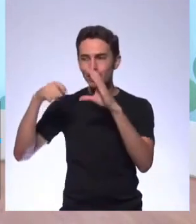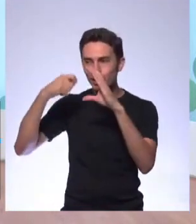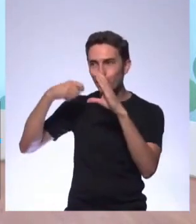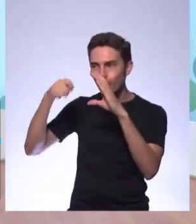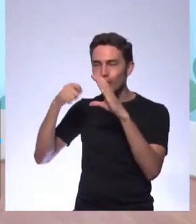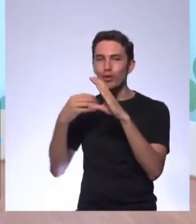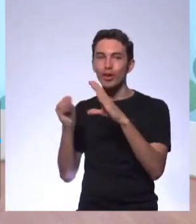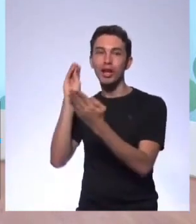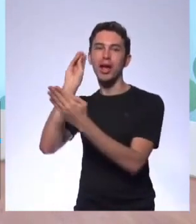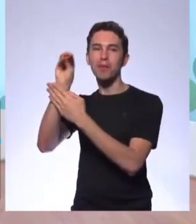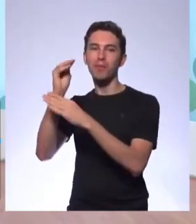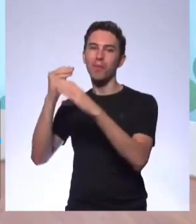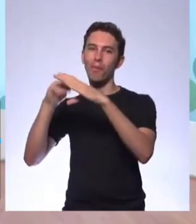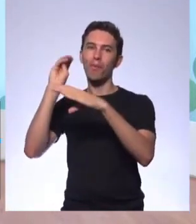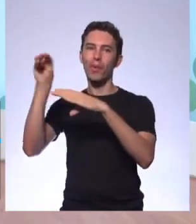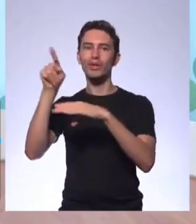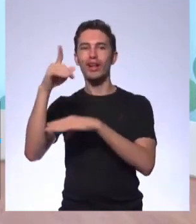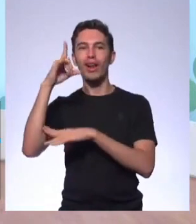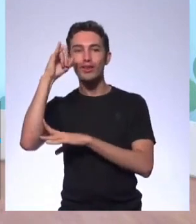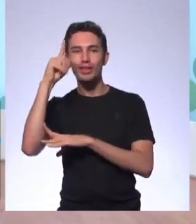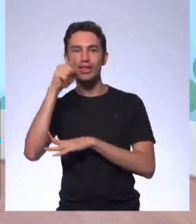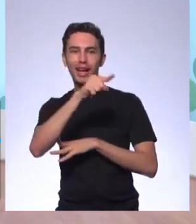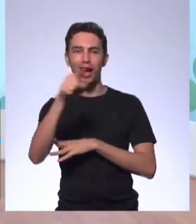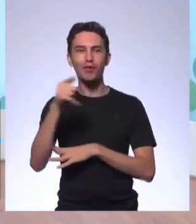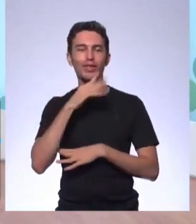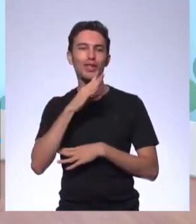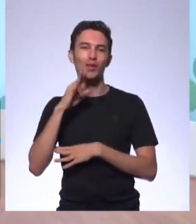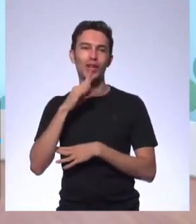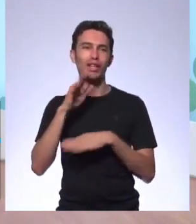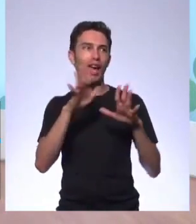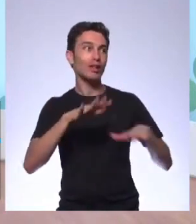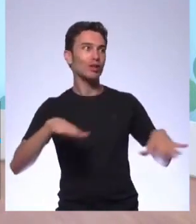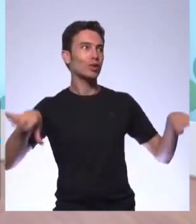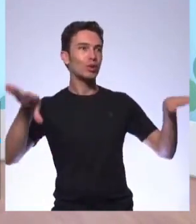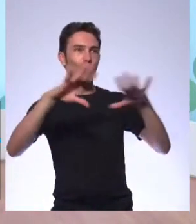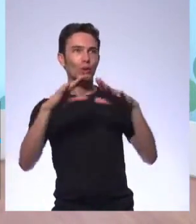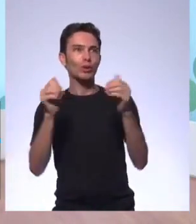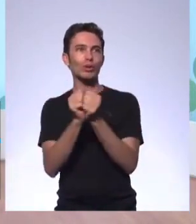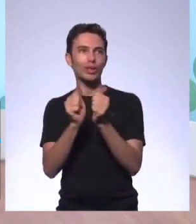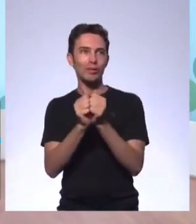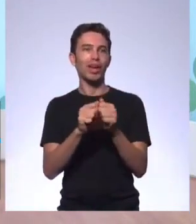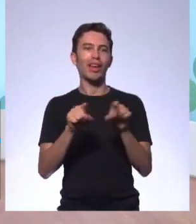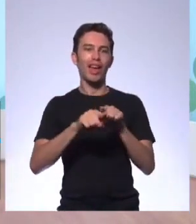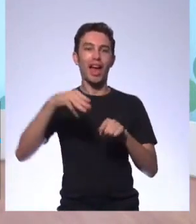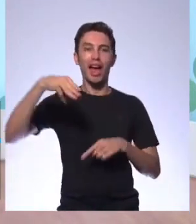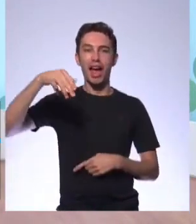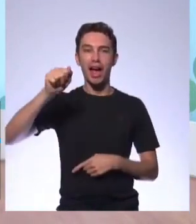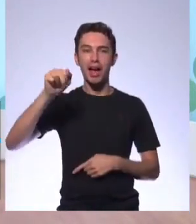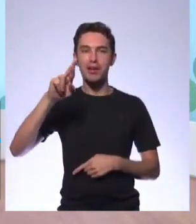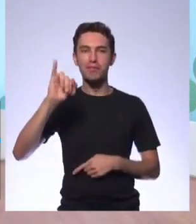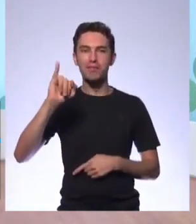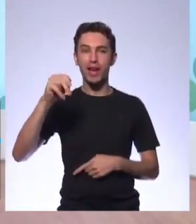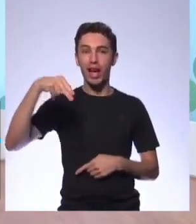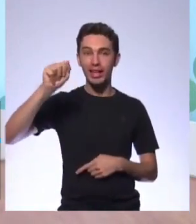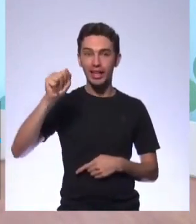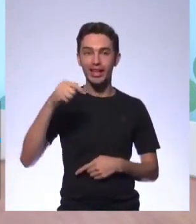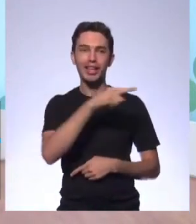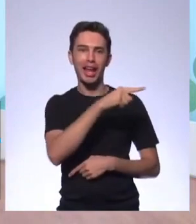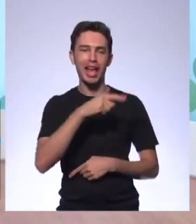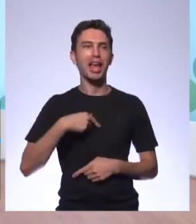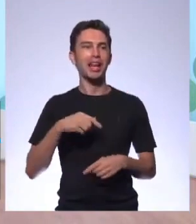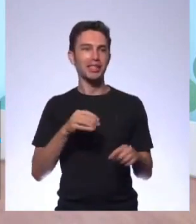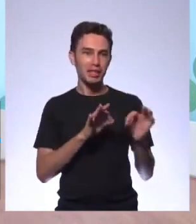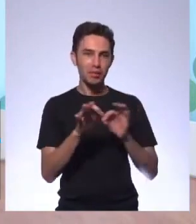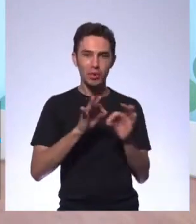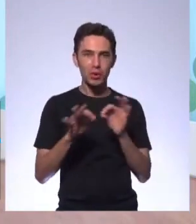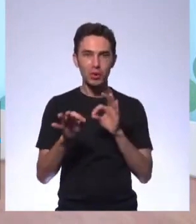no Instagram, apresentando para vocês. E é toda a equipe aqui. A Marina, que está ali. Isso, está ali. Ah lá, a produtora.